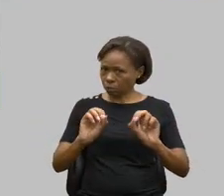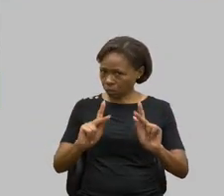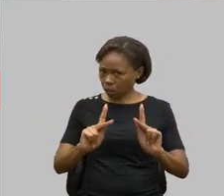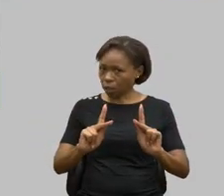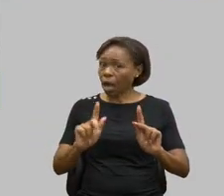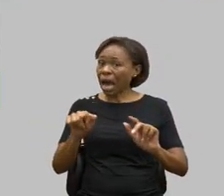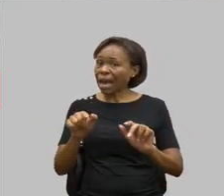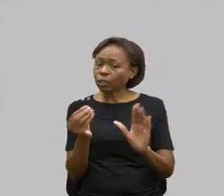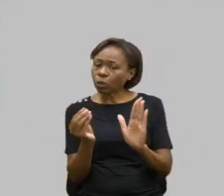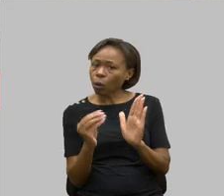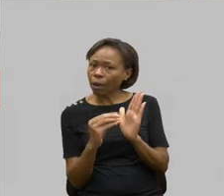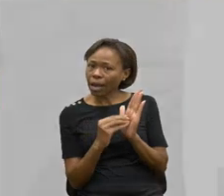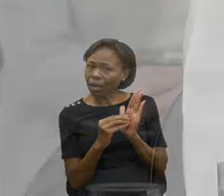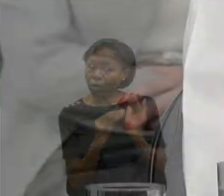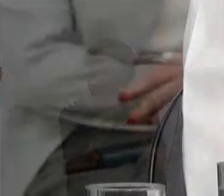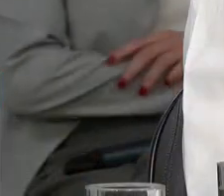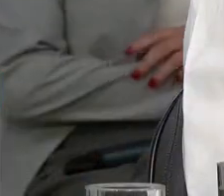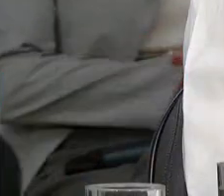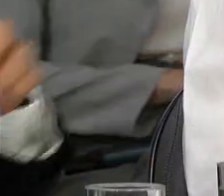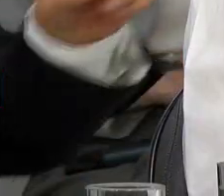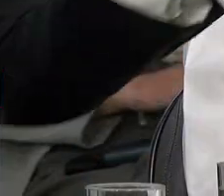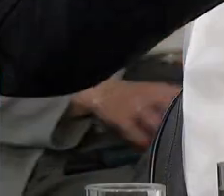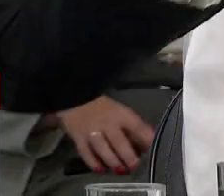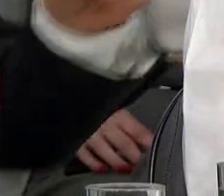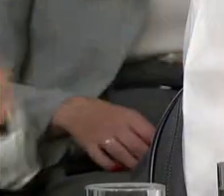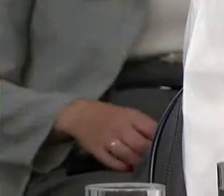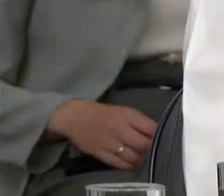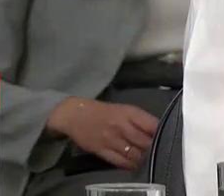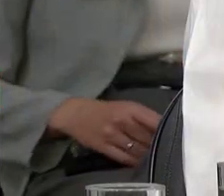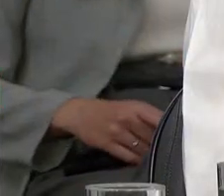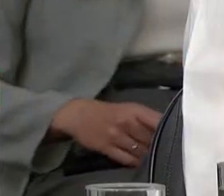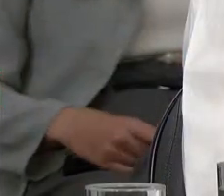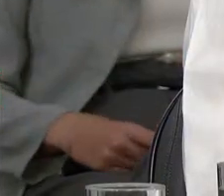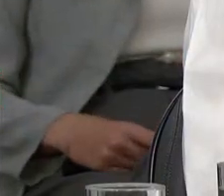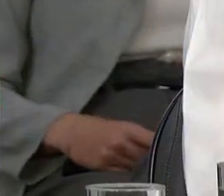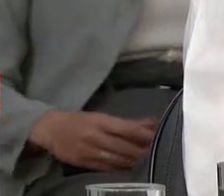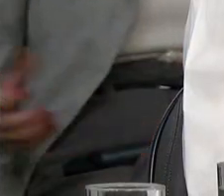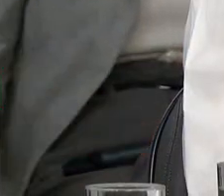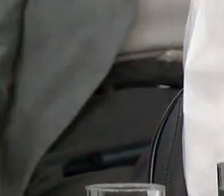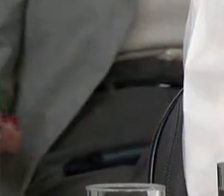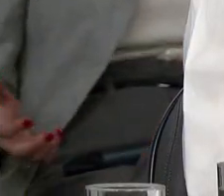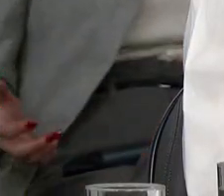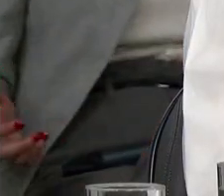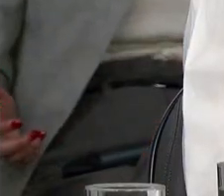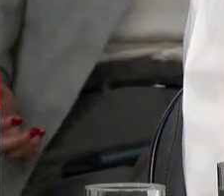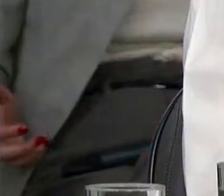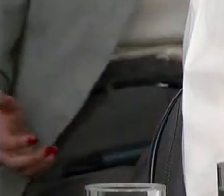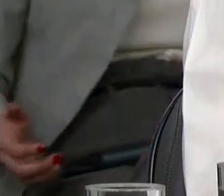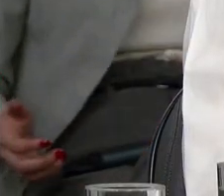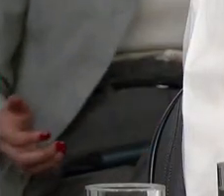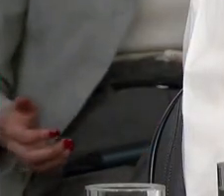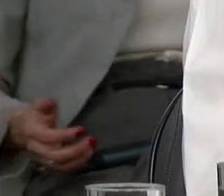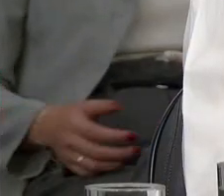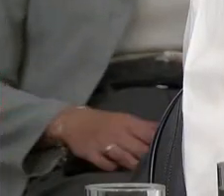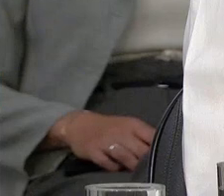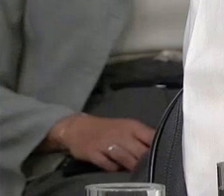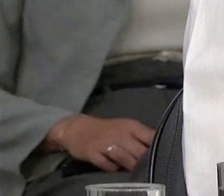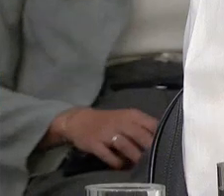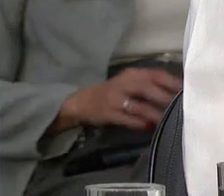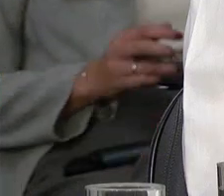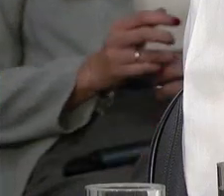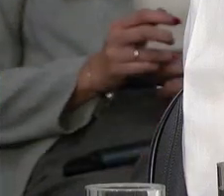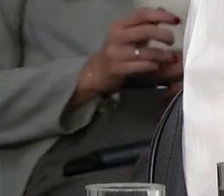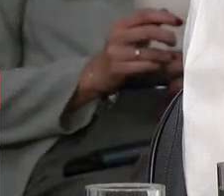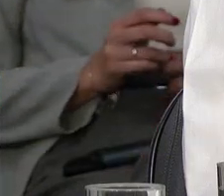na frente, escola especial. E ele morava do lado da escola. Sabe o que o sistema, de uma